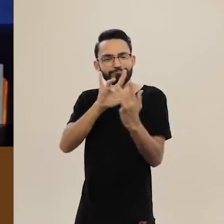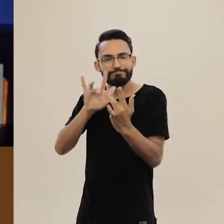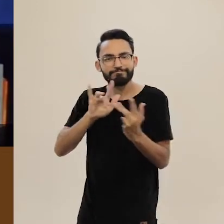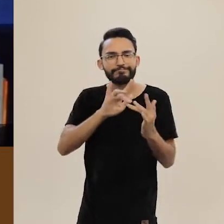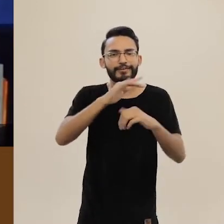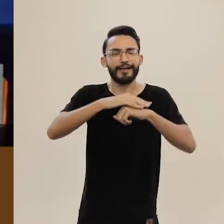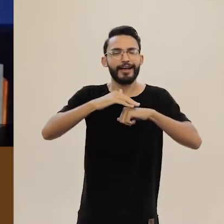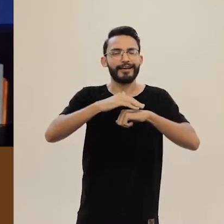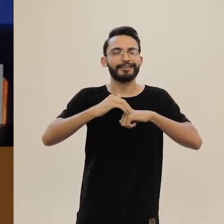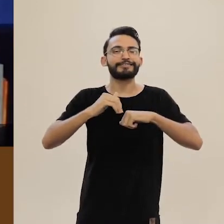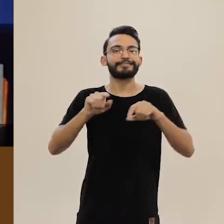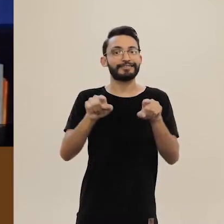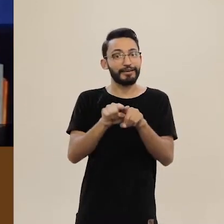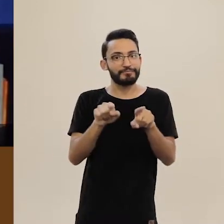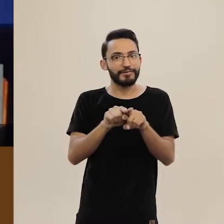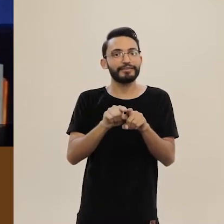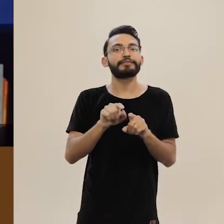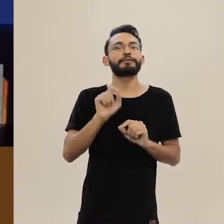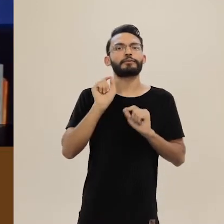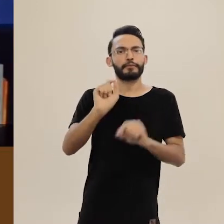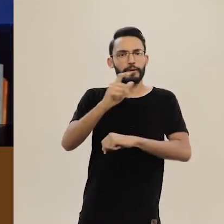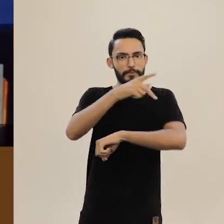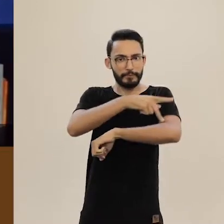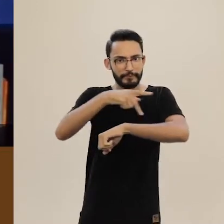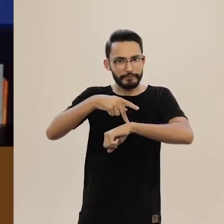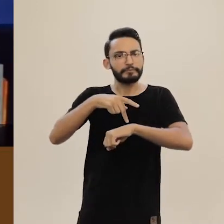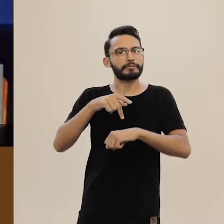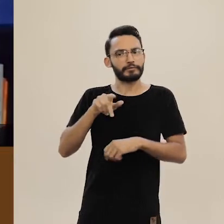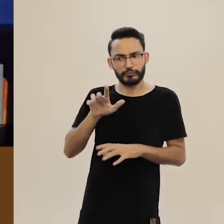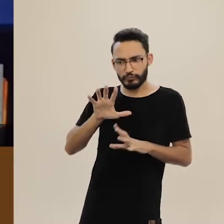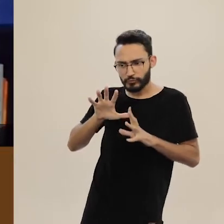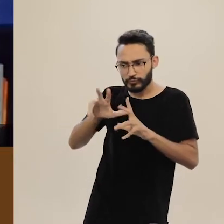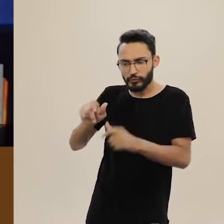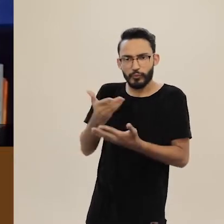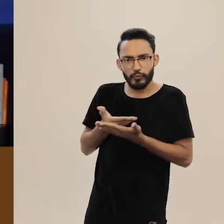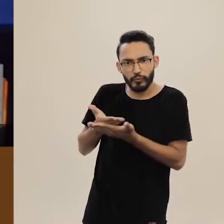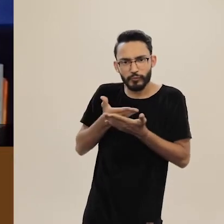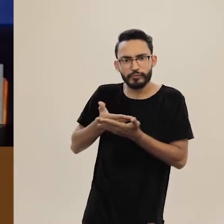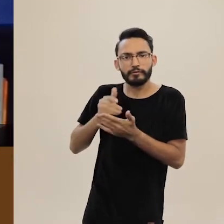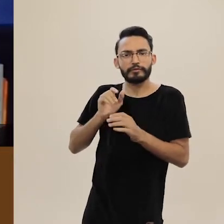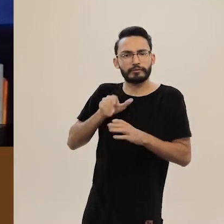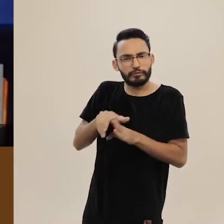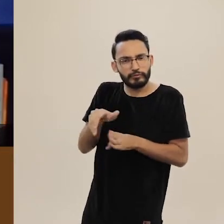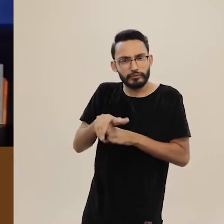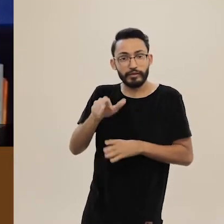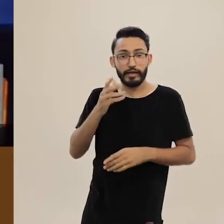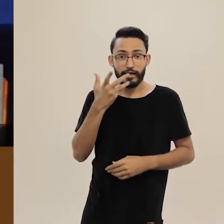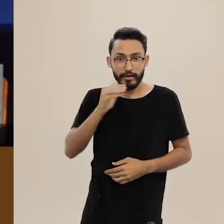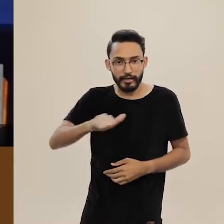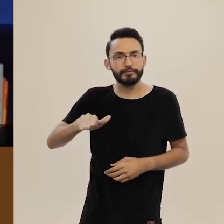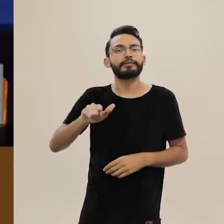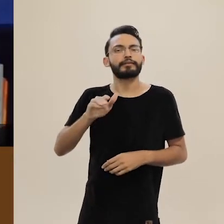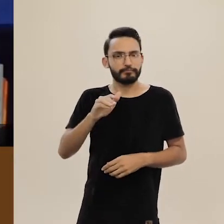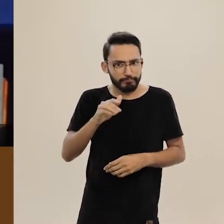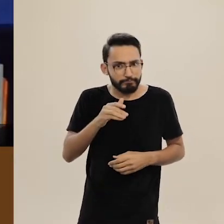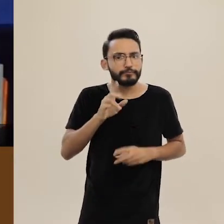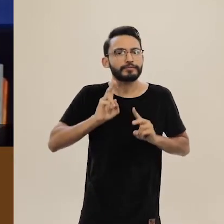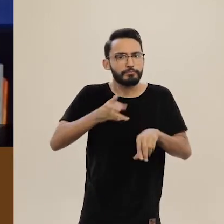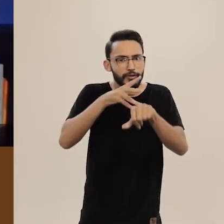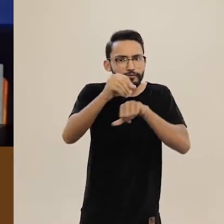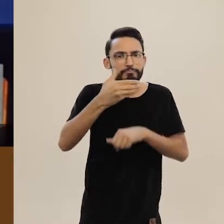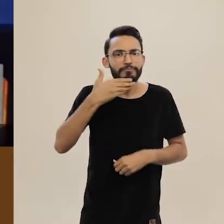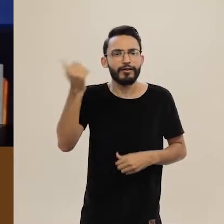afetividade. Inclusive, Academia Americana de Pediatria recomenda a leitura desde o nascimento. Além disso,